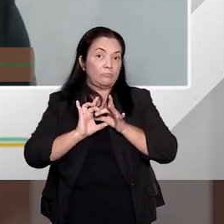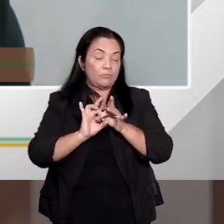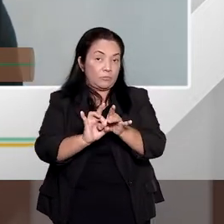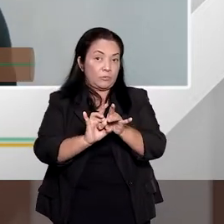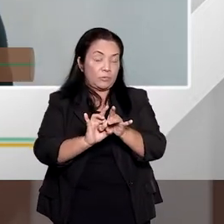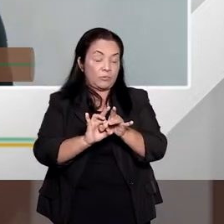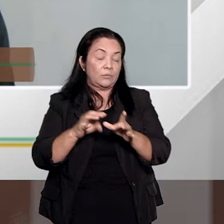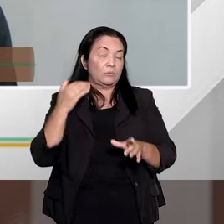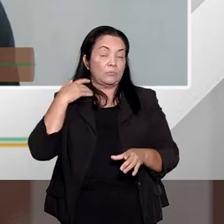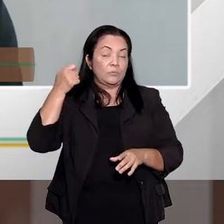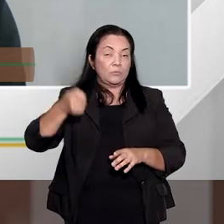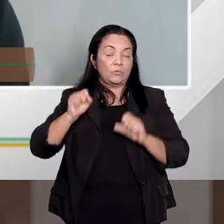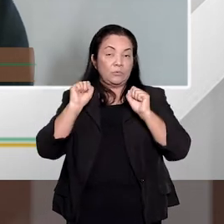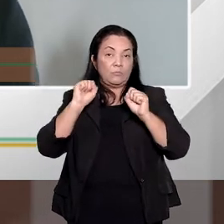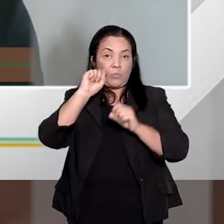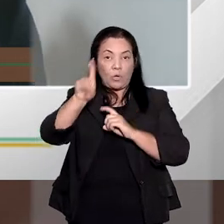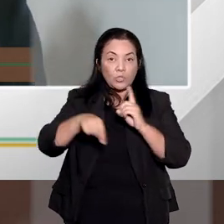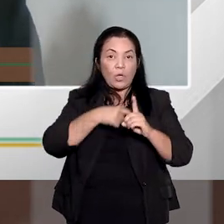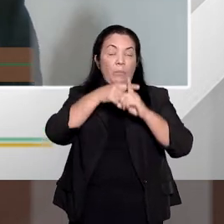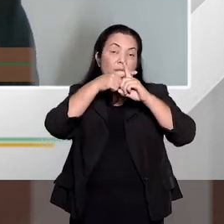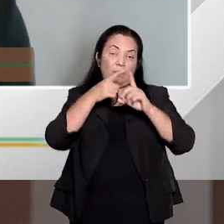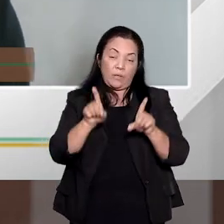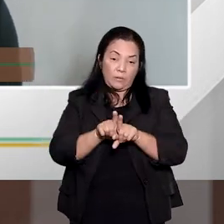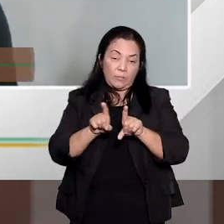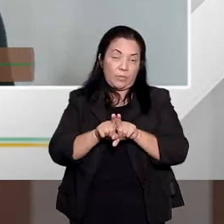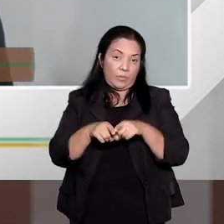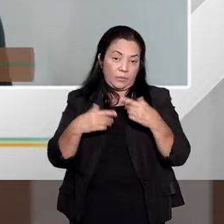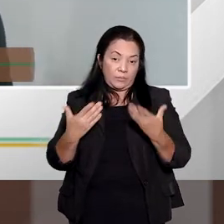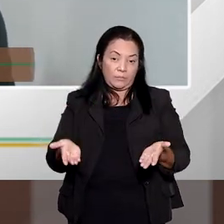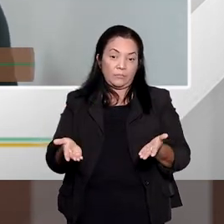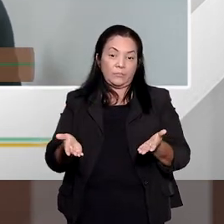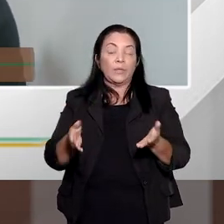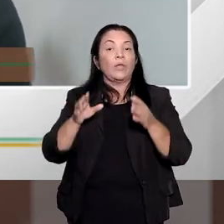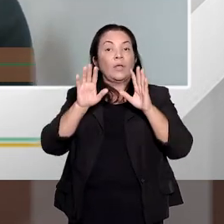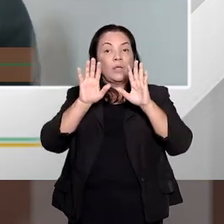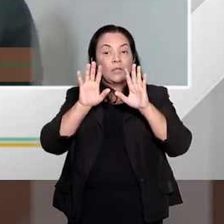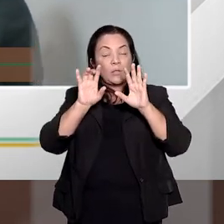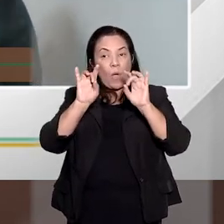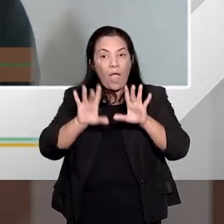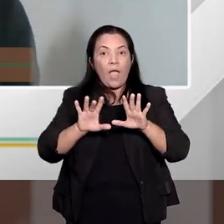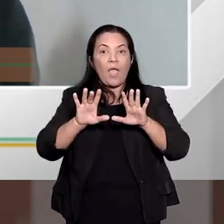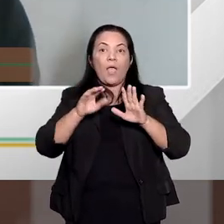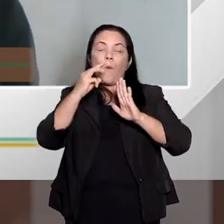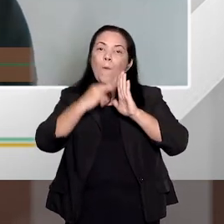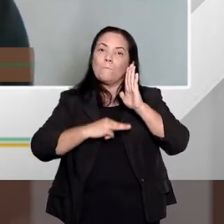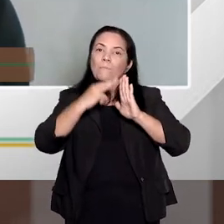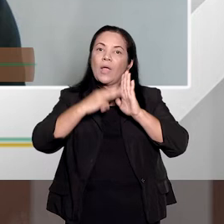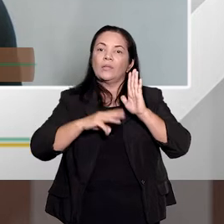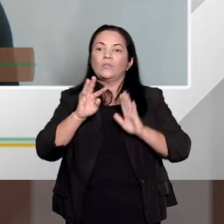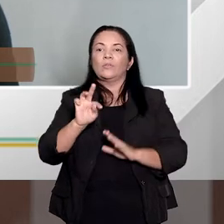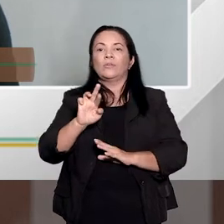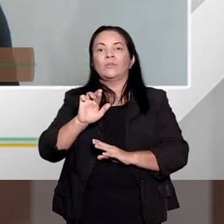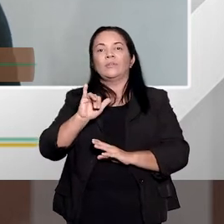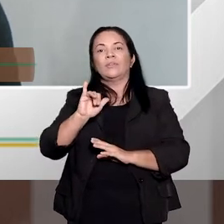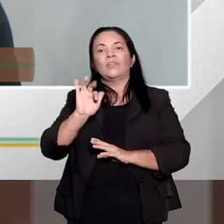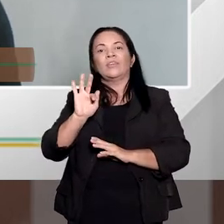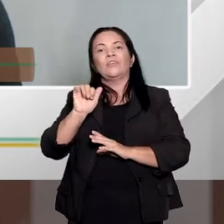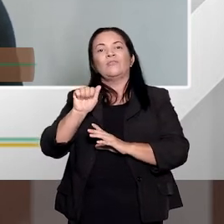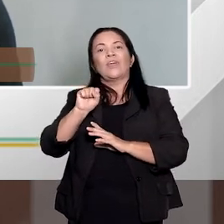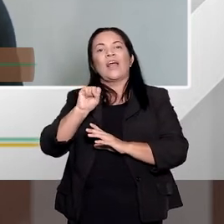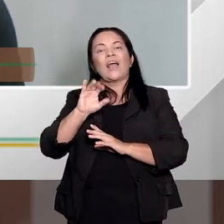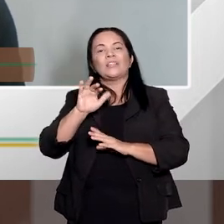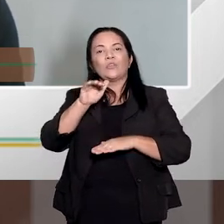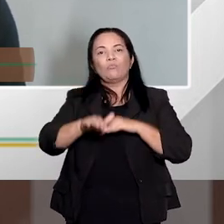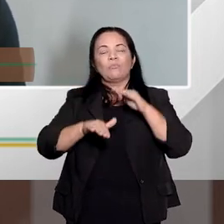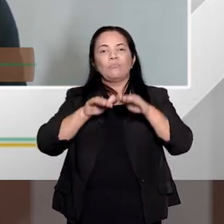do máximo legal, dependendo da causa de aumento. Então, isso é basicamente esse critério neossombri, essas três fases. Só